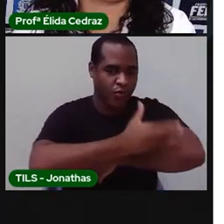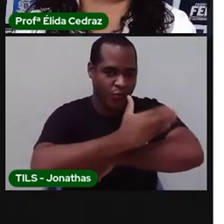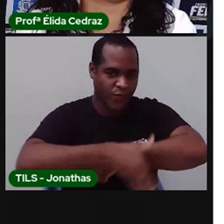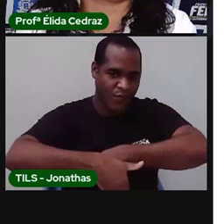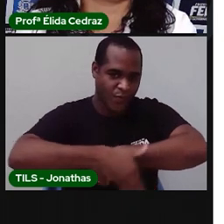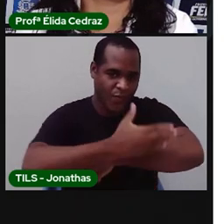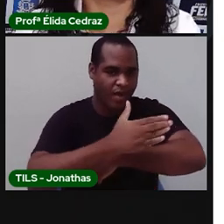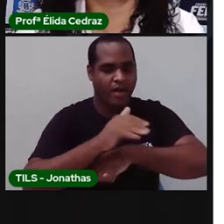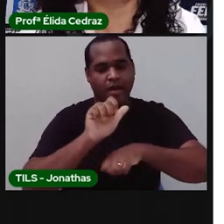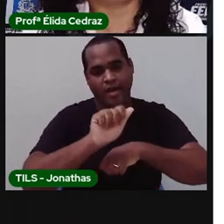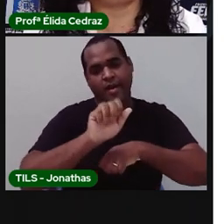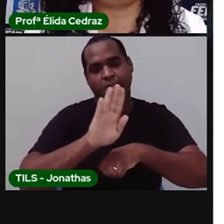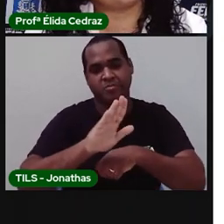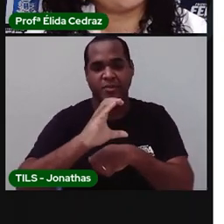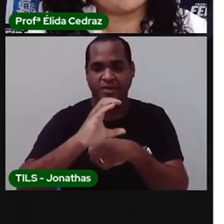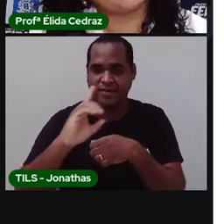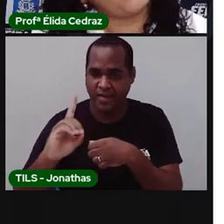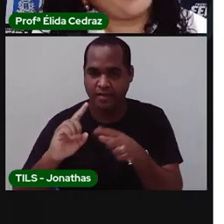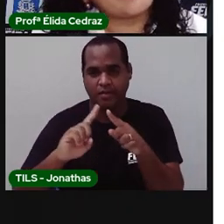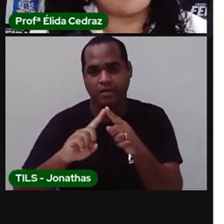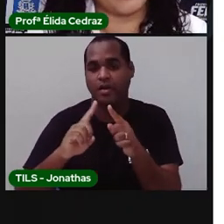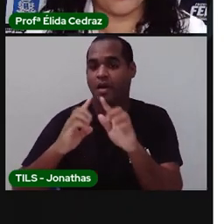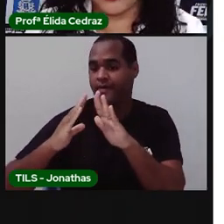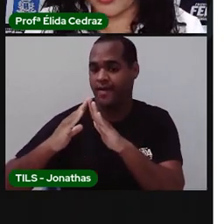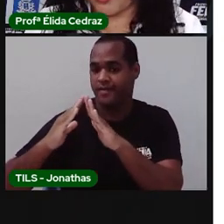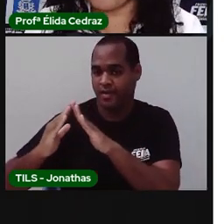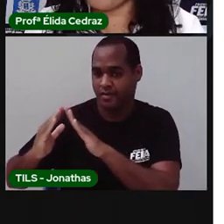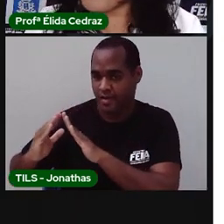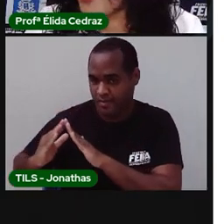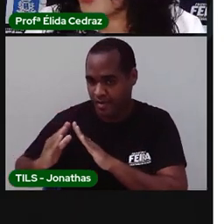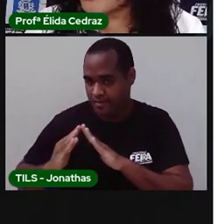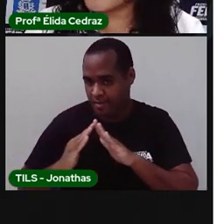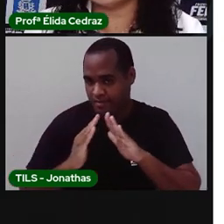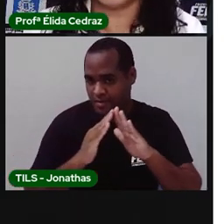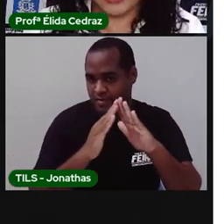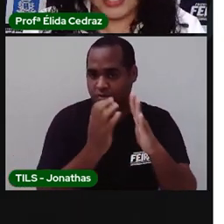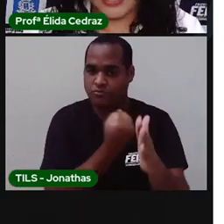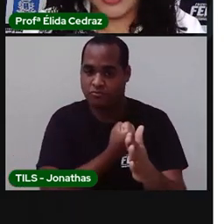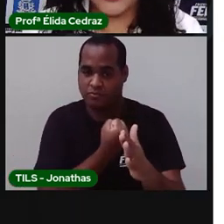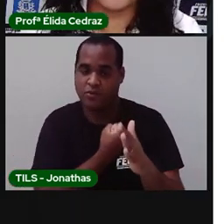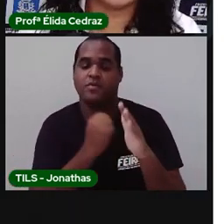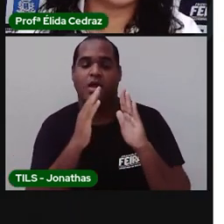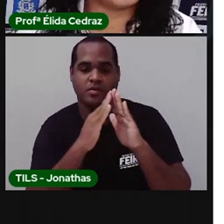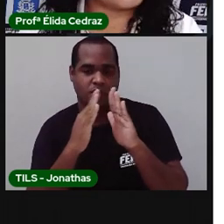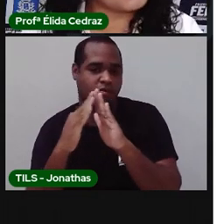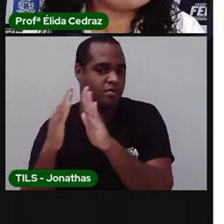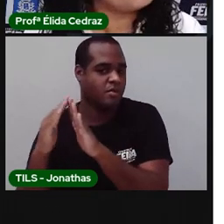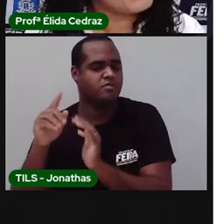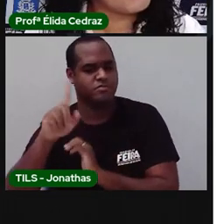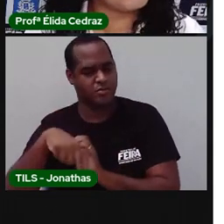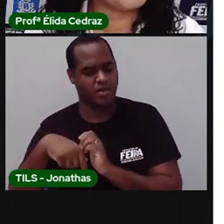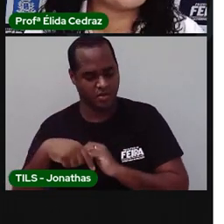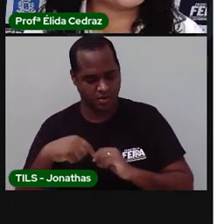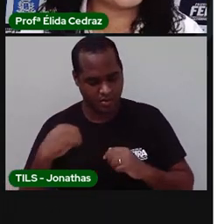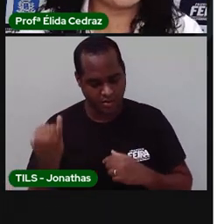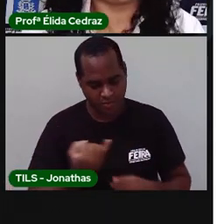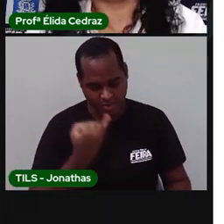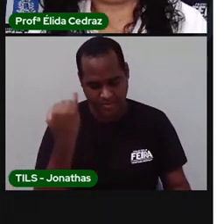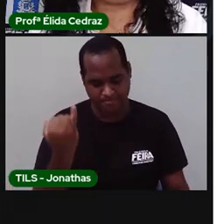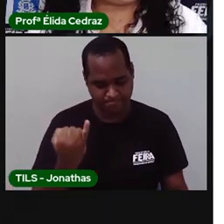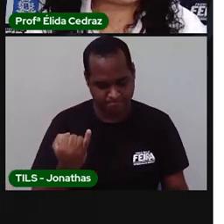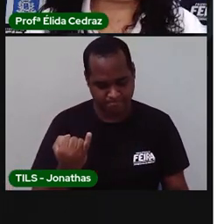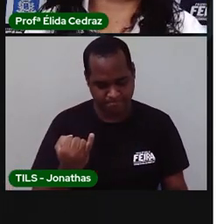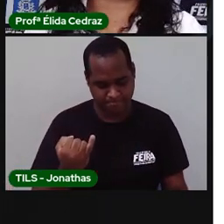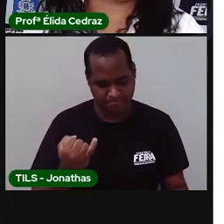em ordem alfabética, os moradores em ordem alfabética, entendeu? Isso é muito importante